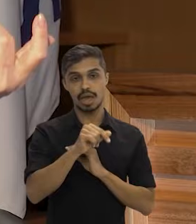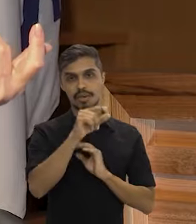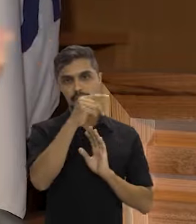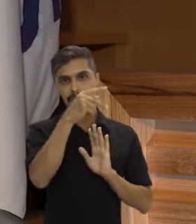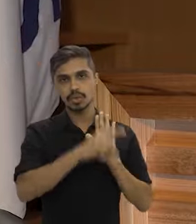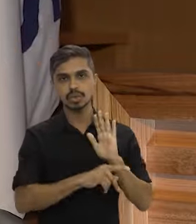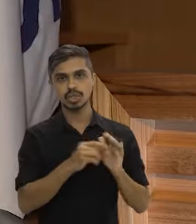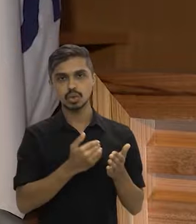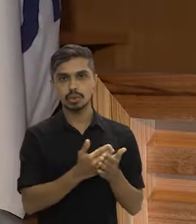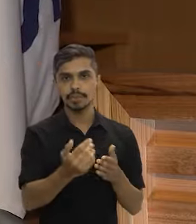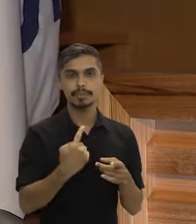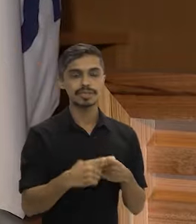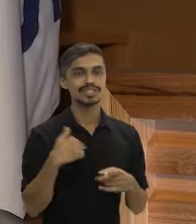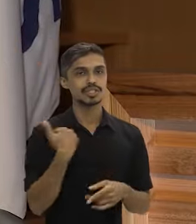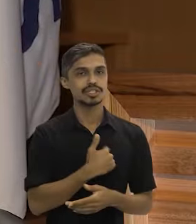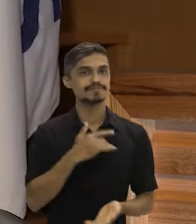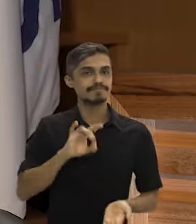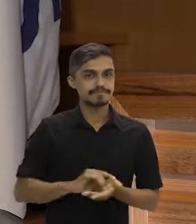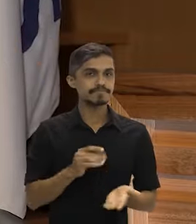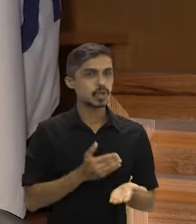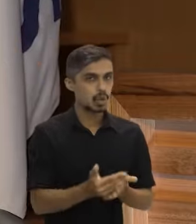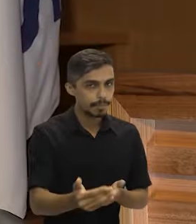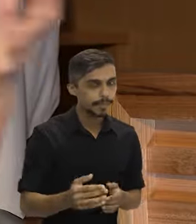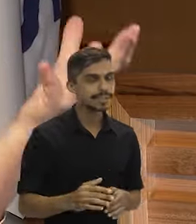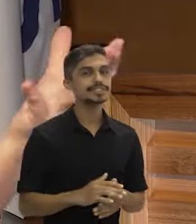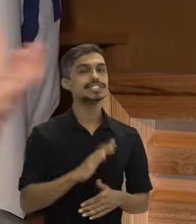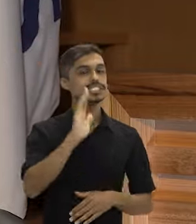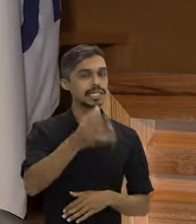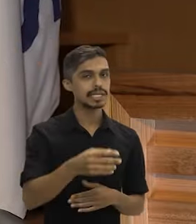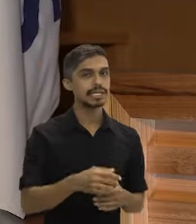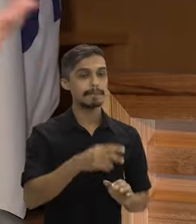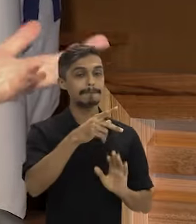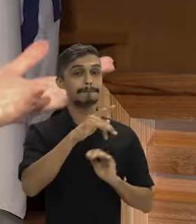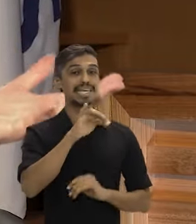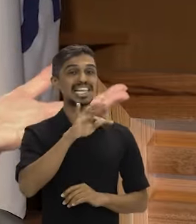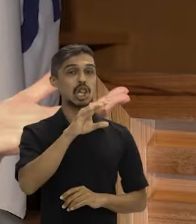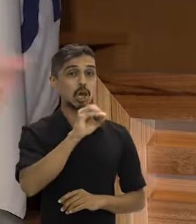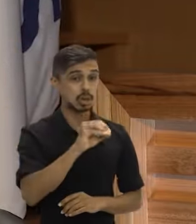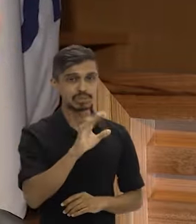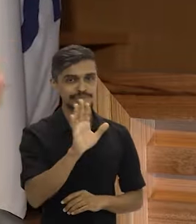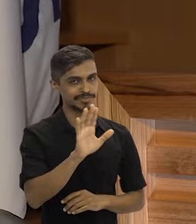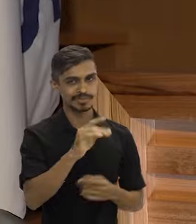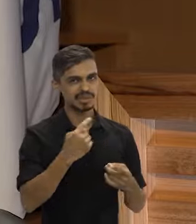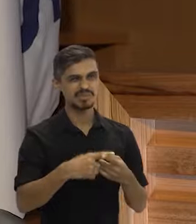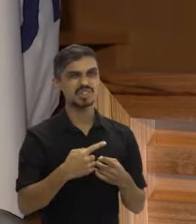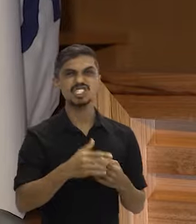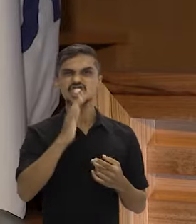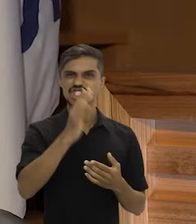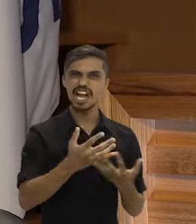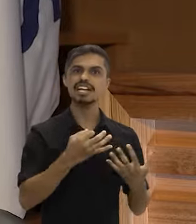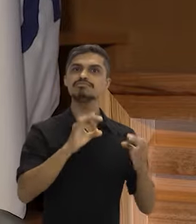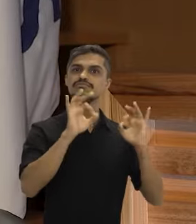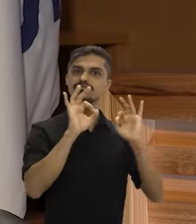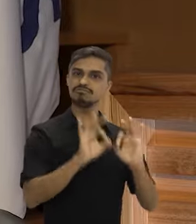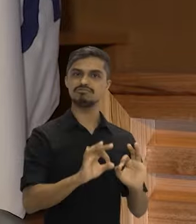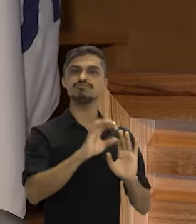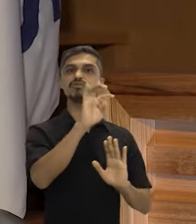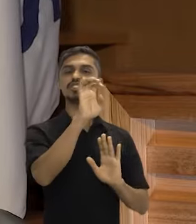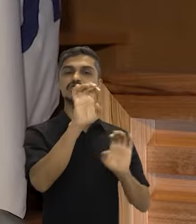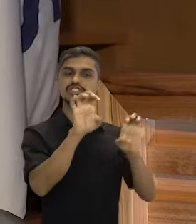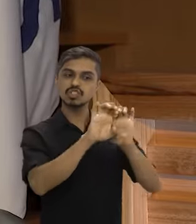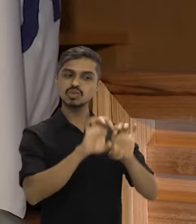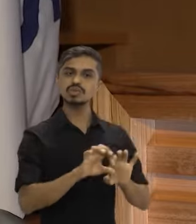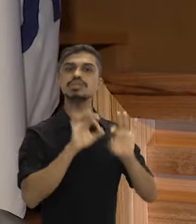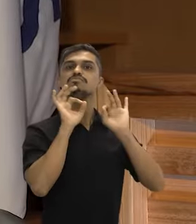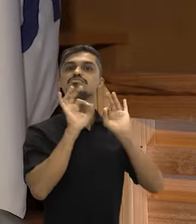eu digo que é um piloto, porque nós, na verdade, estamos começando, mas já é um, nem dá para chamar um piloto, porque é um projeto muito robusto